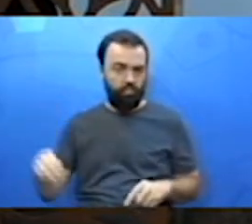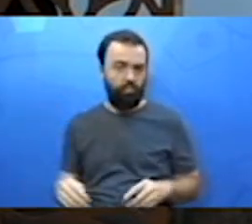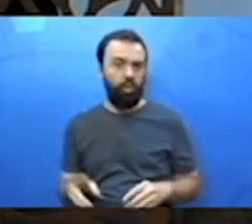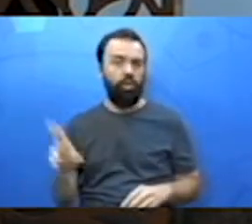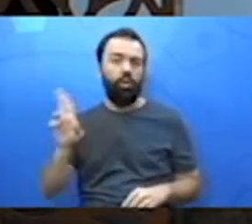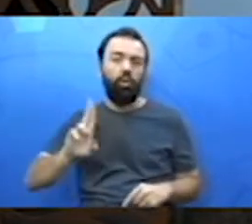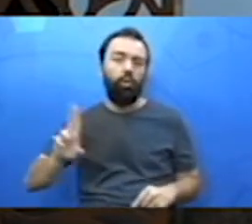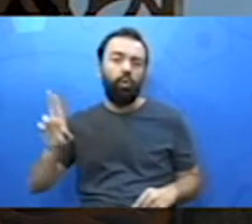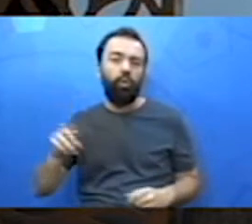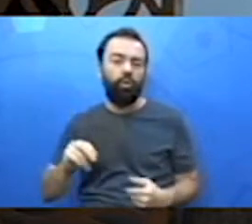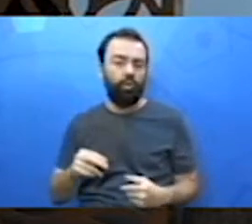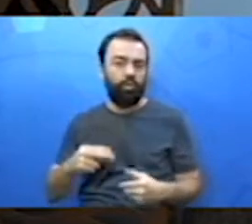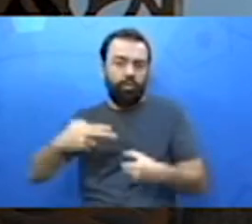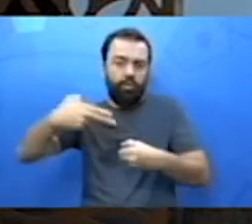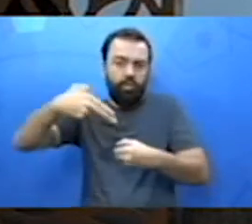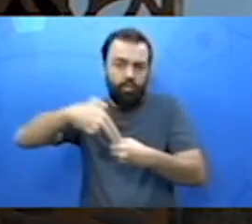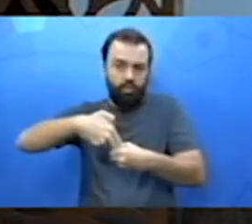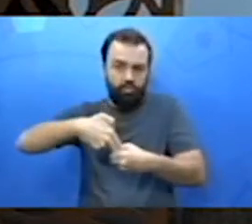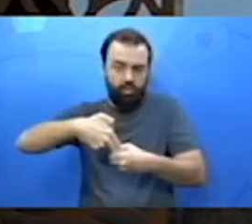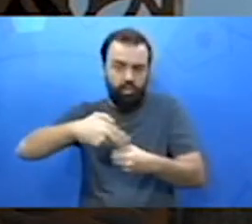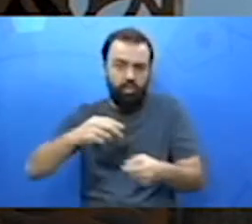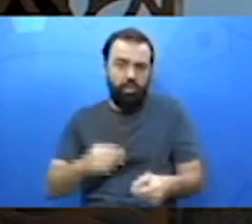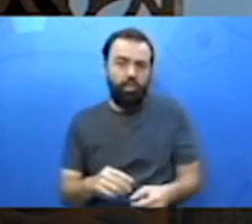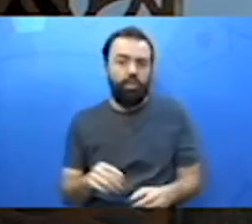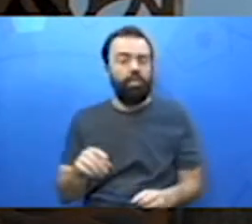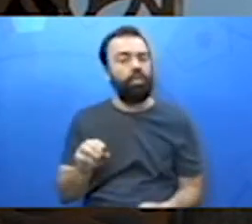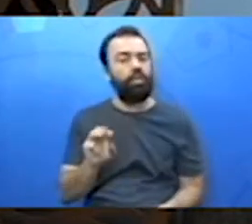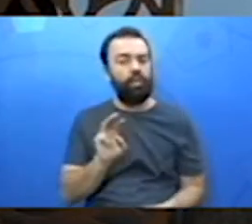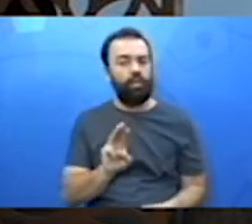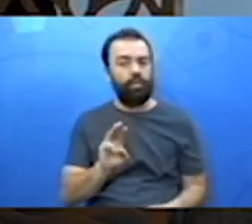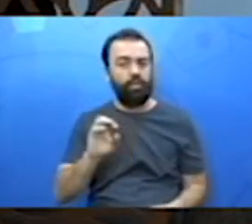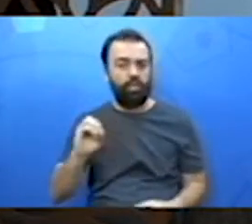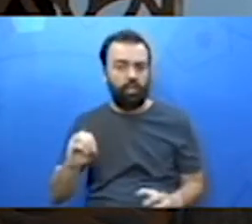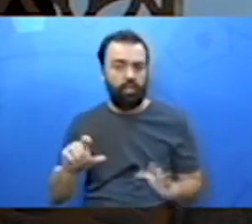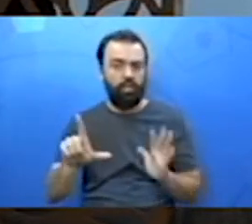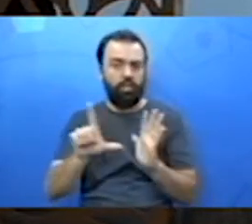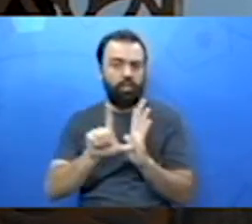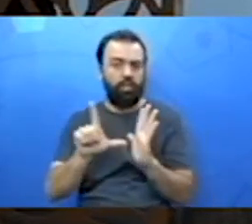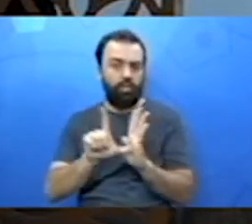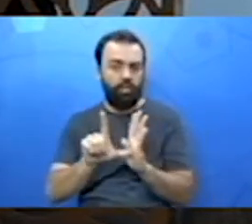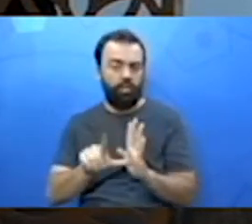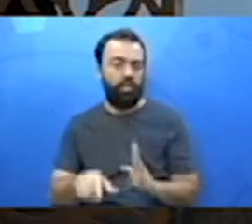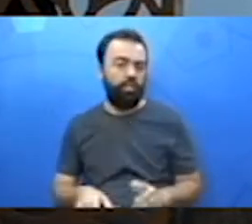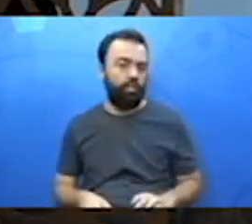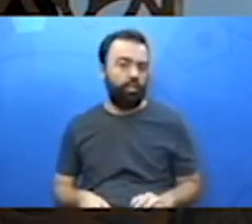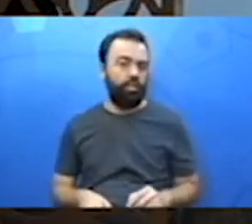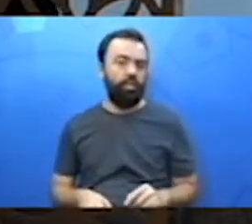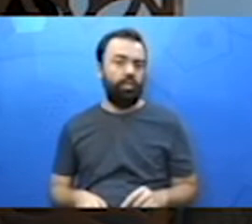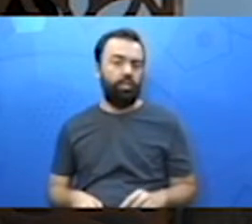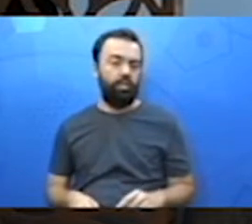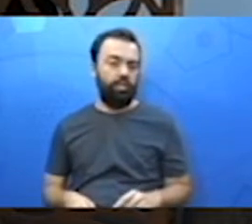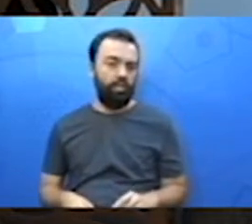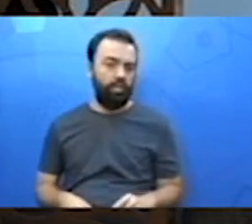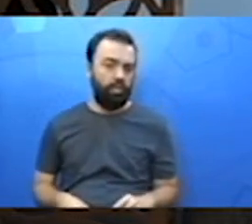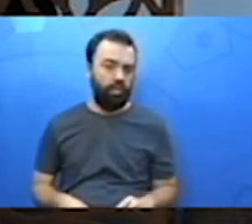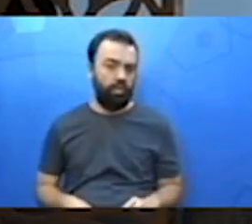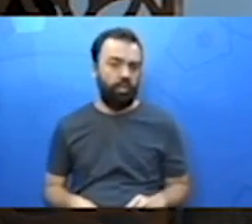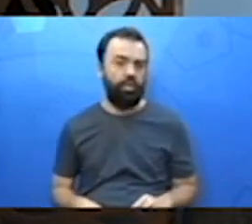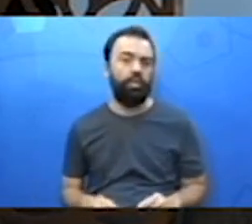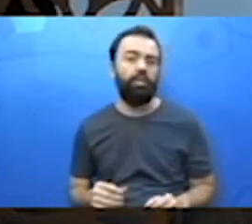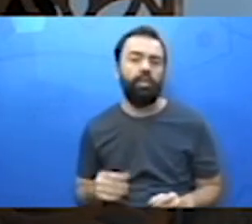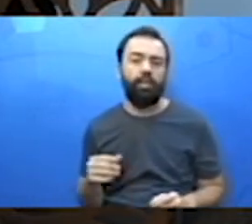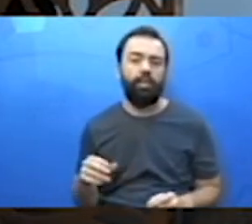Na mesma condição, quanto litro o carro percorrerá com 60